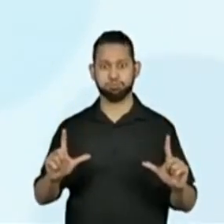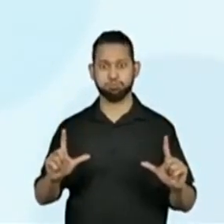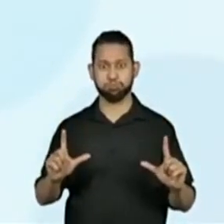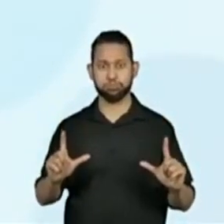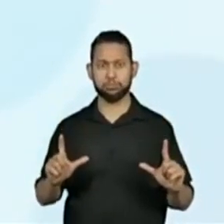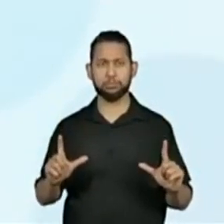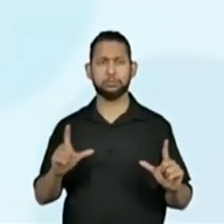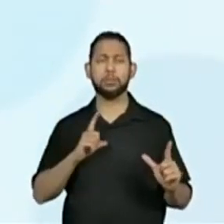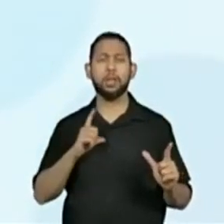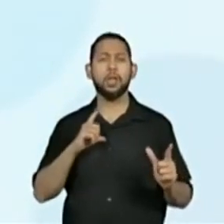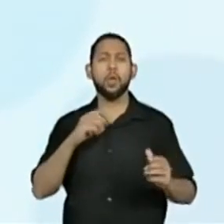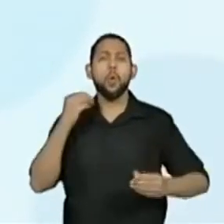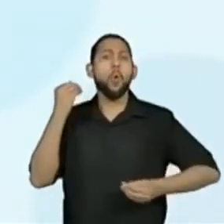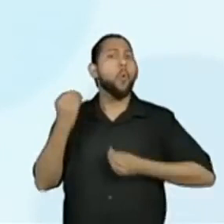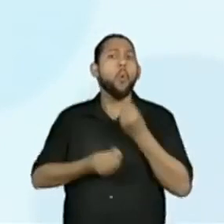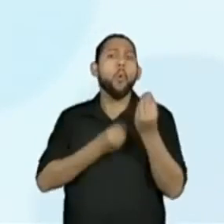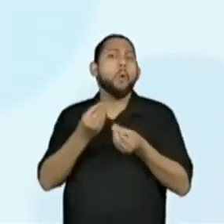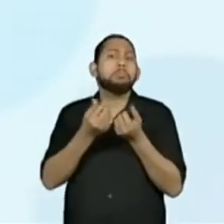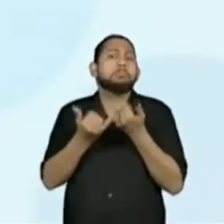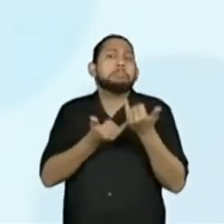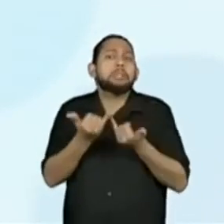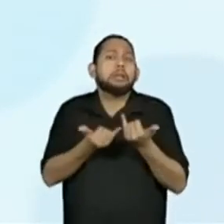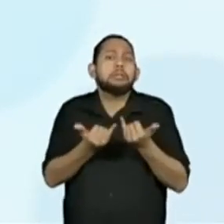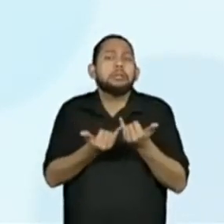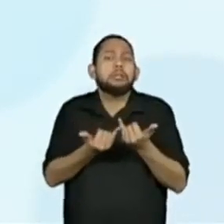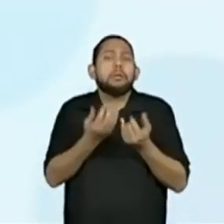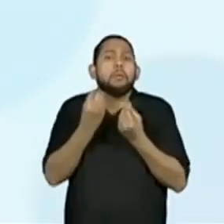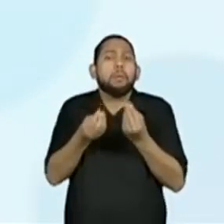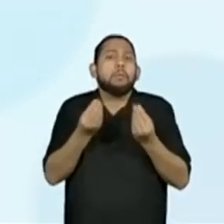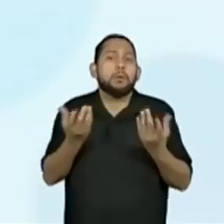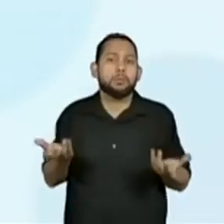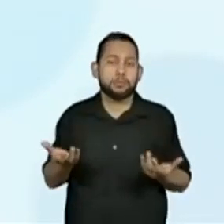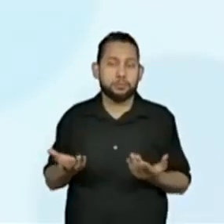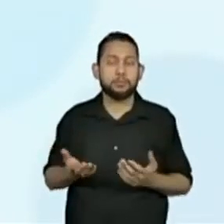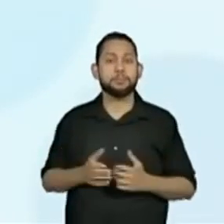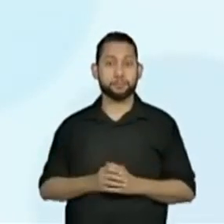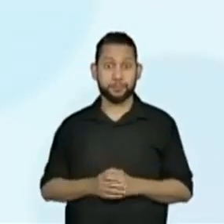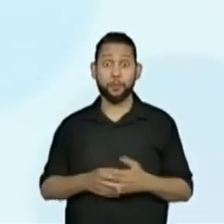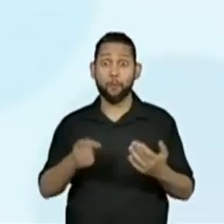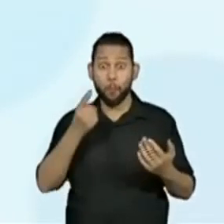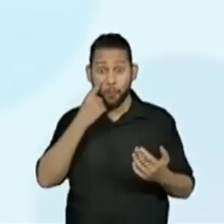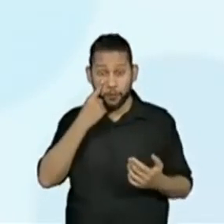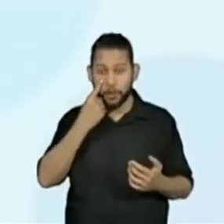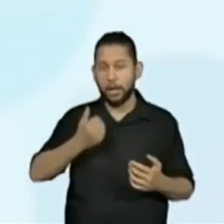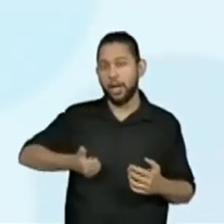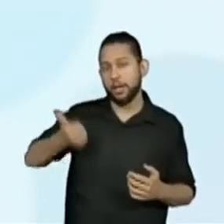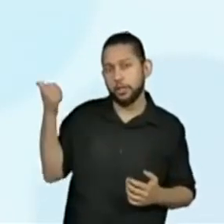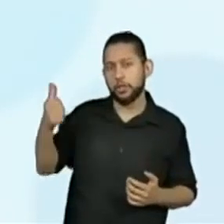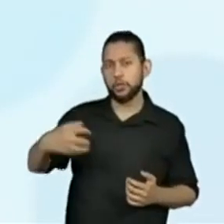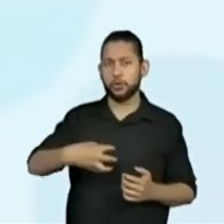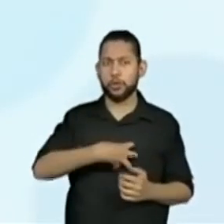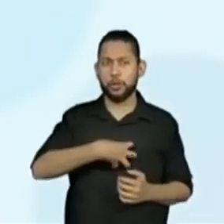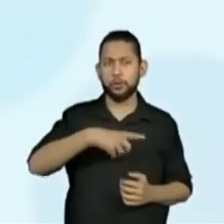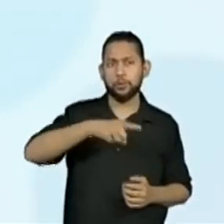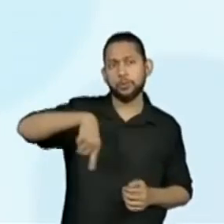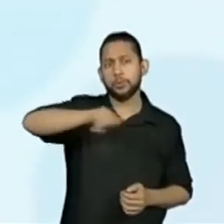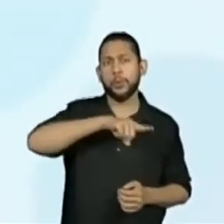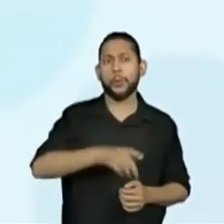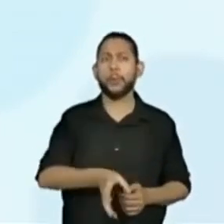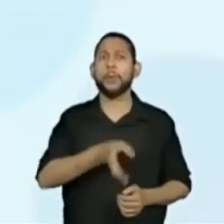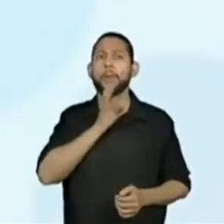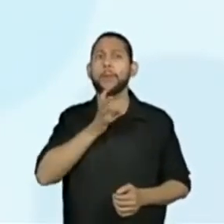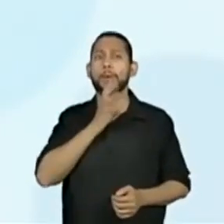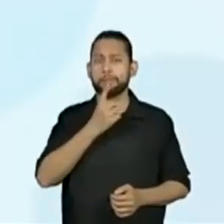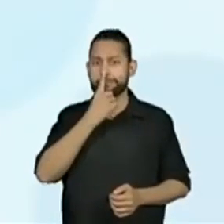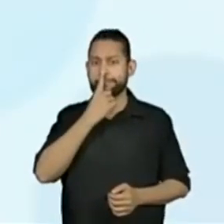gente como brincar. Então, vamos ver se o jeito que está posto aqui é o jeito que